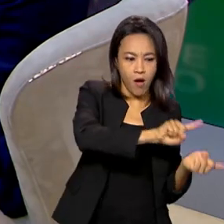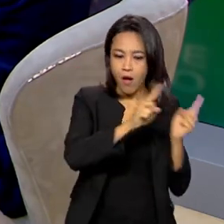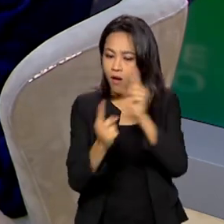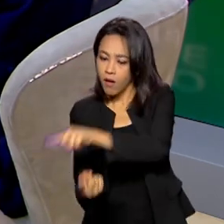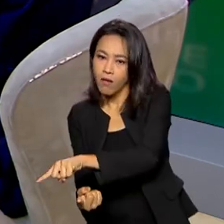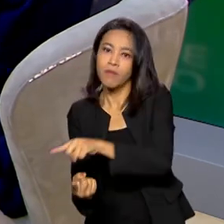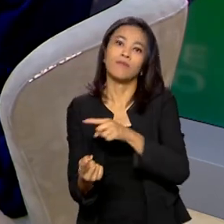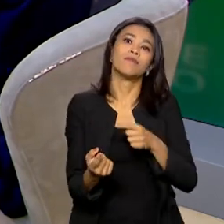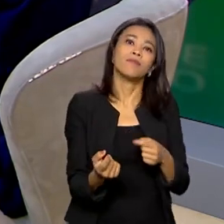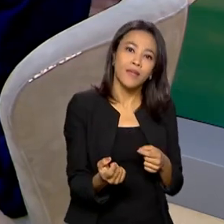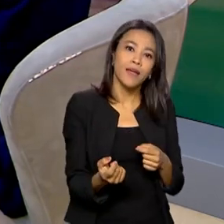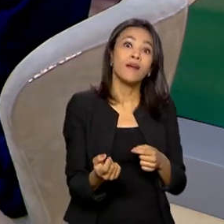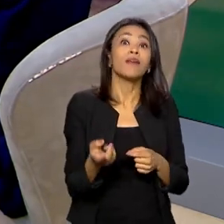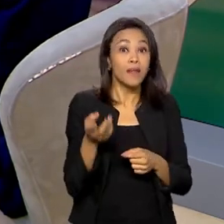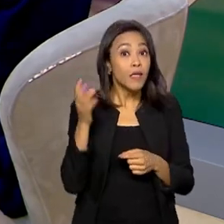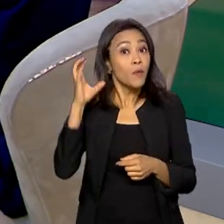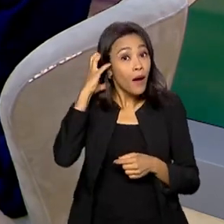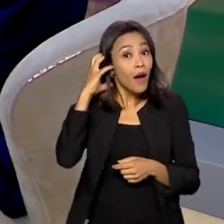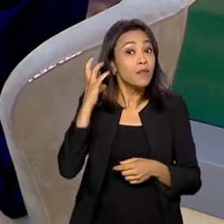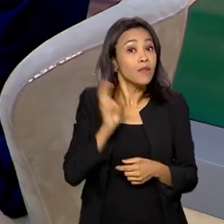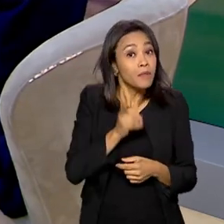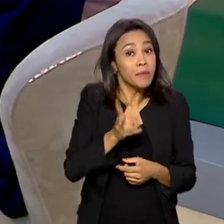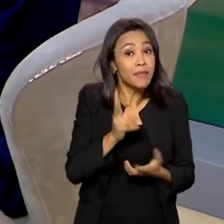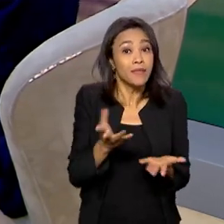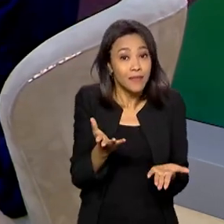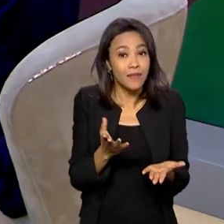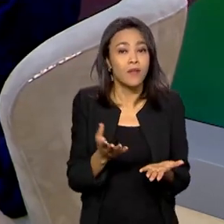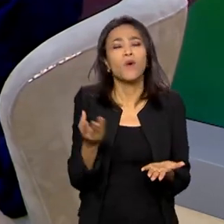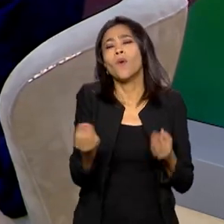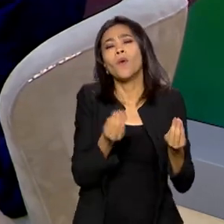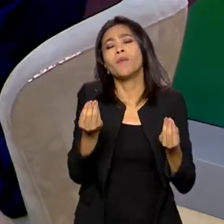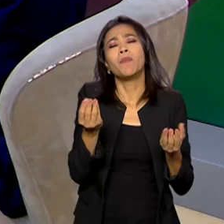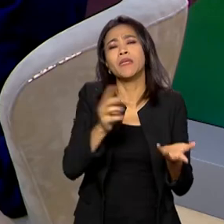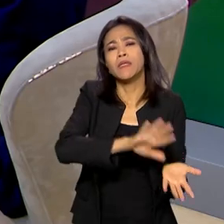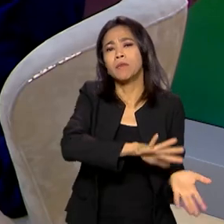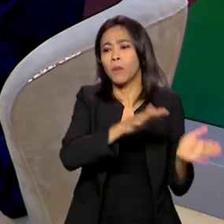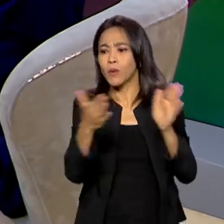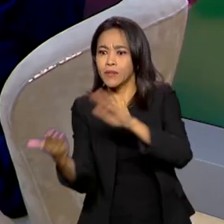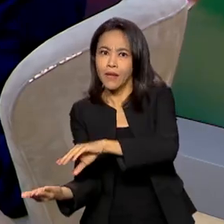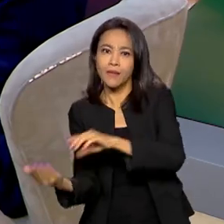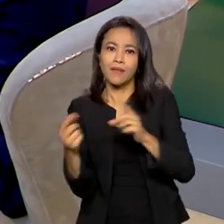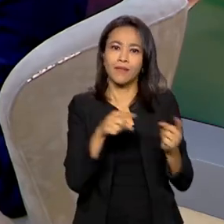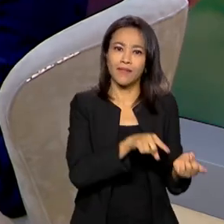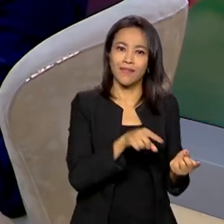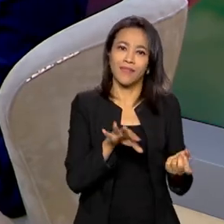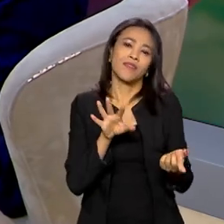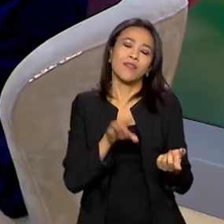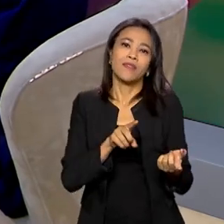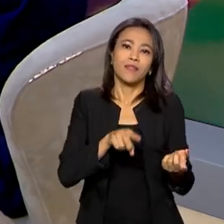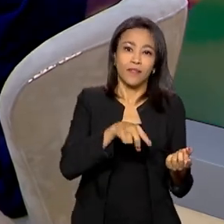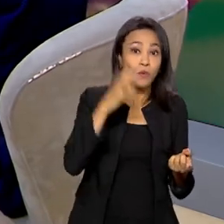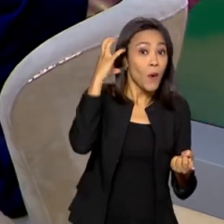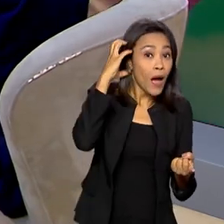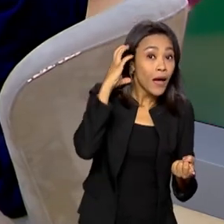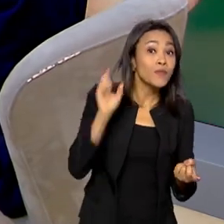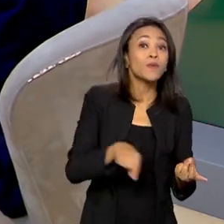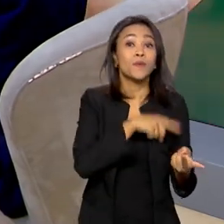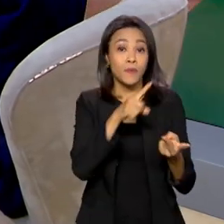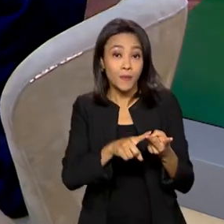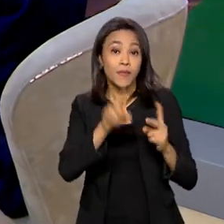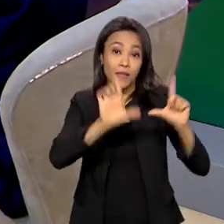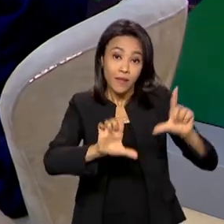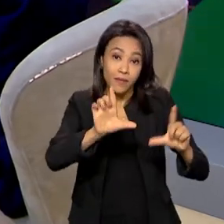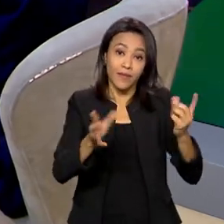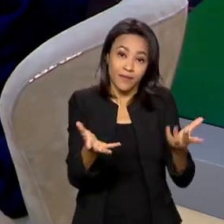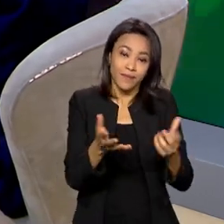A permanência do rádio, Fala um pouquinho para a gente sobre esse processo de digitalização tanto do rádio quanto da TV. Isso,